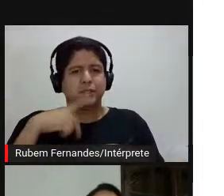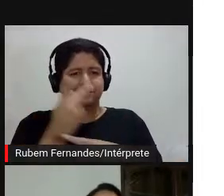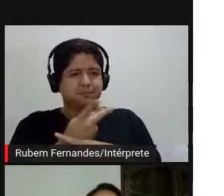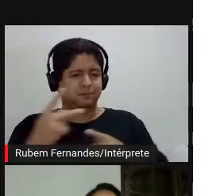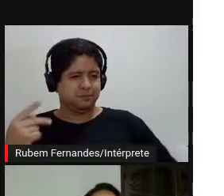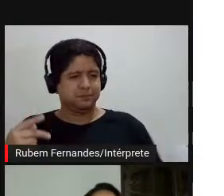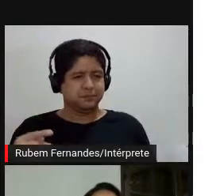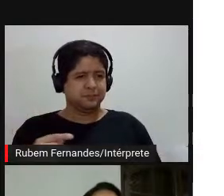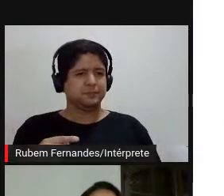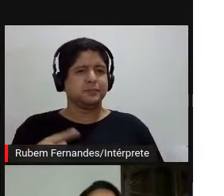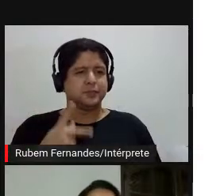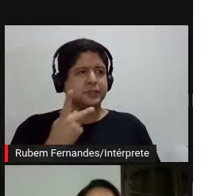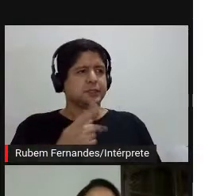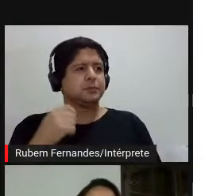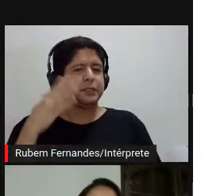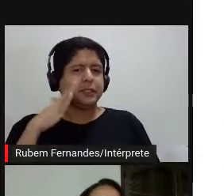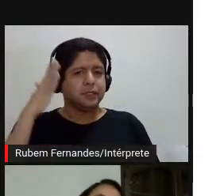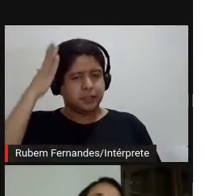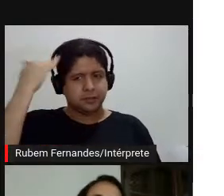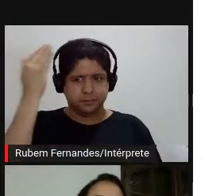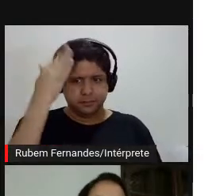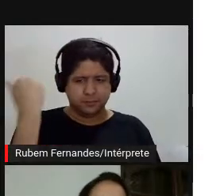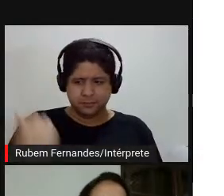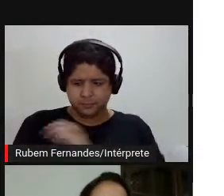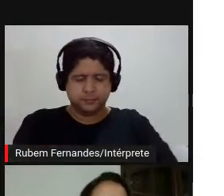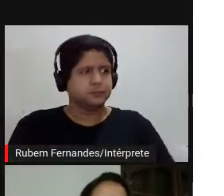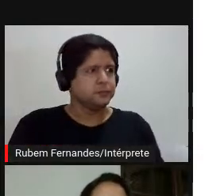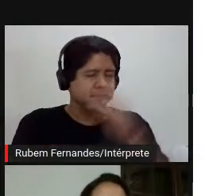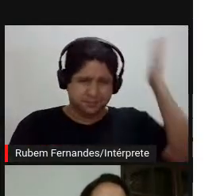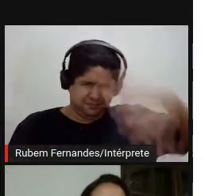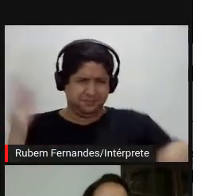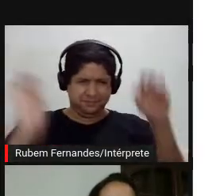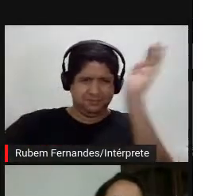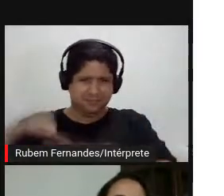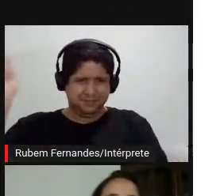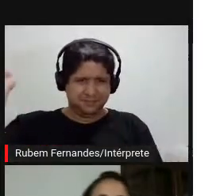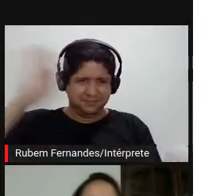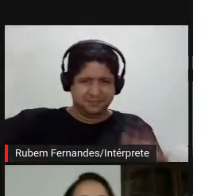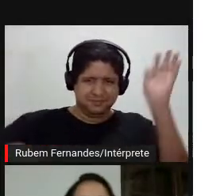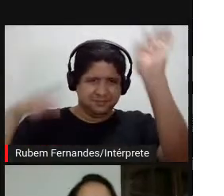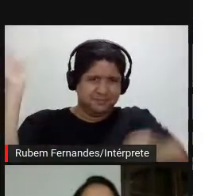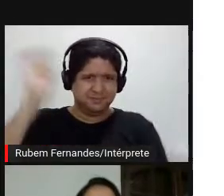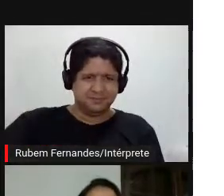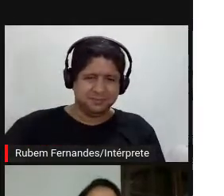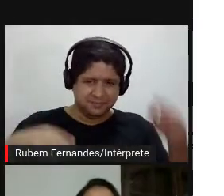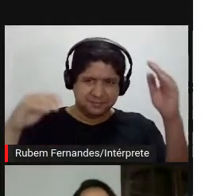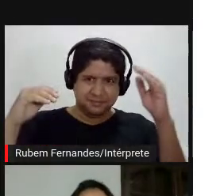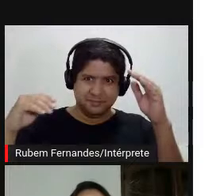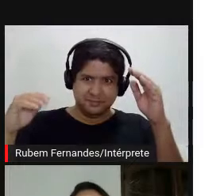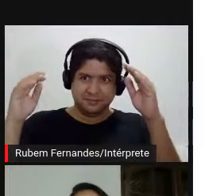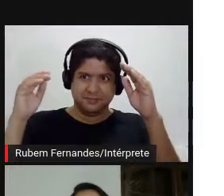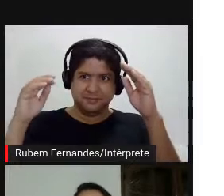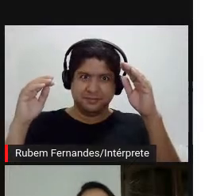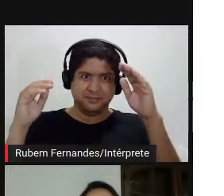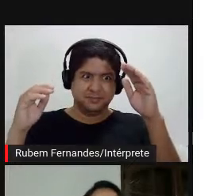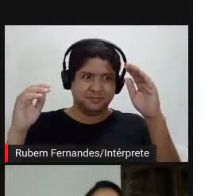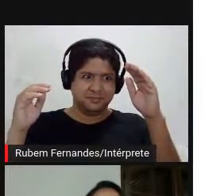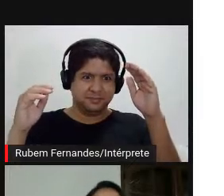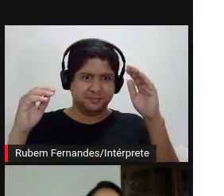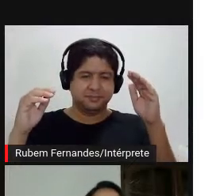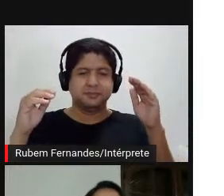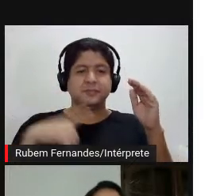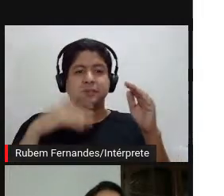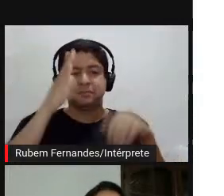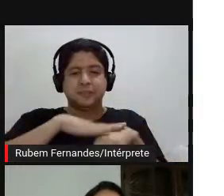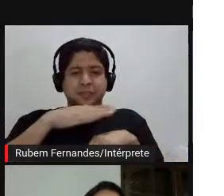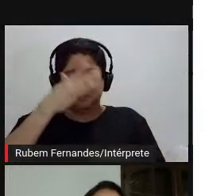por entender os artistas enquanto pensadores, enquanto talvez os primeiros pessoas